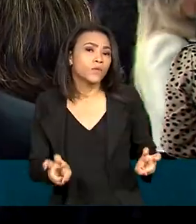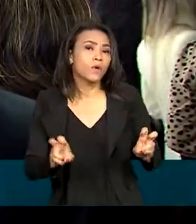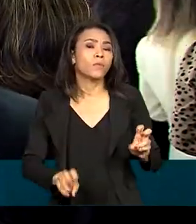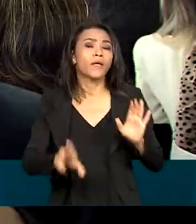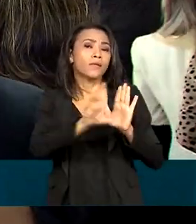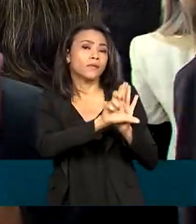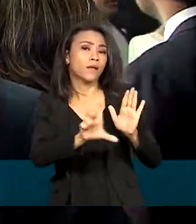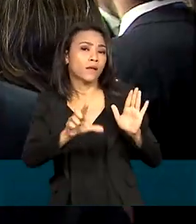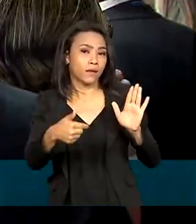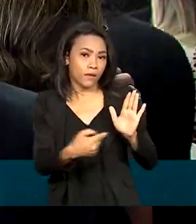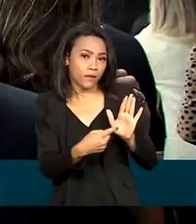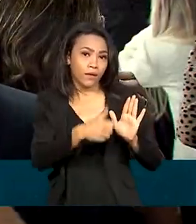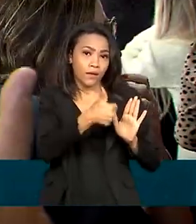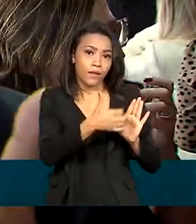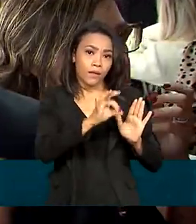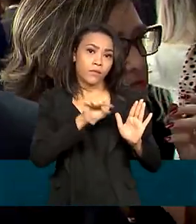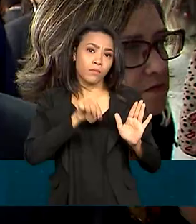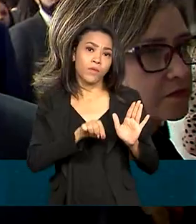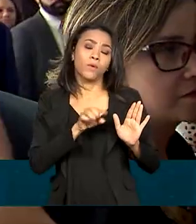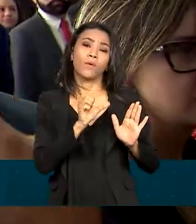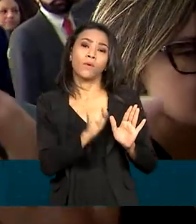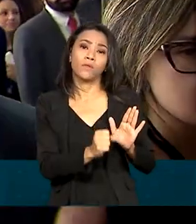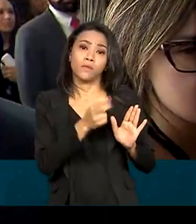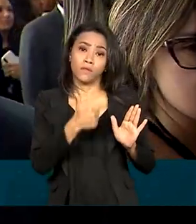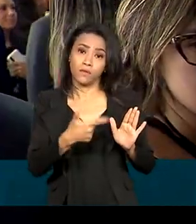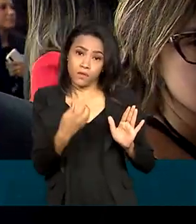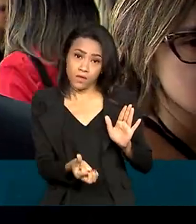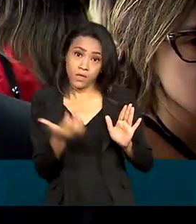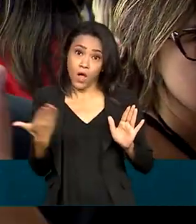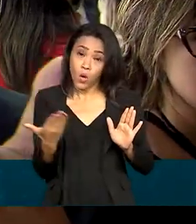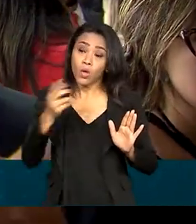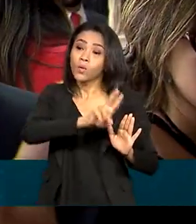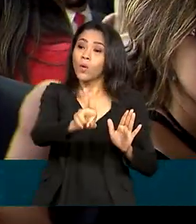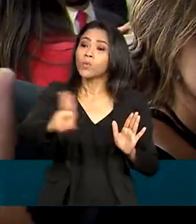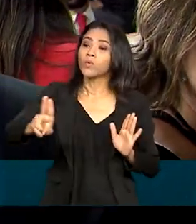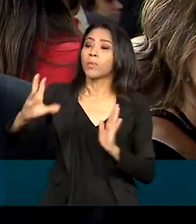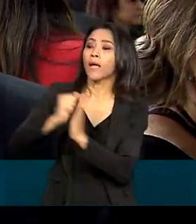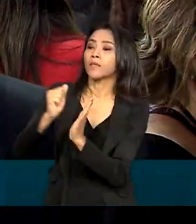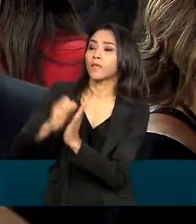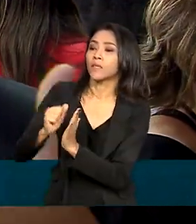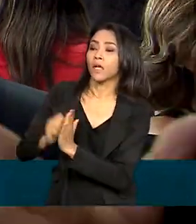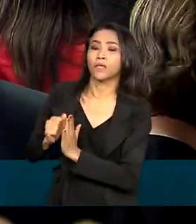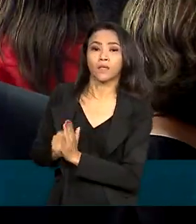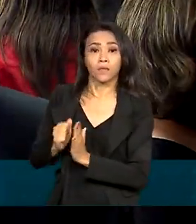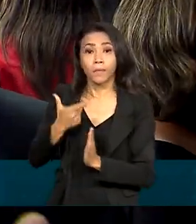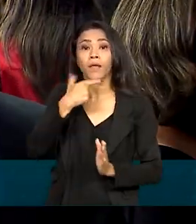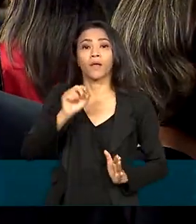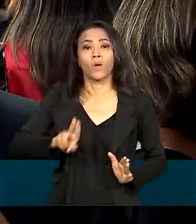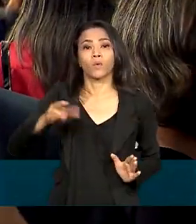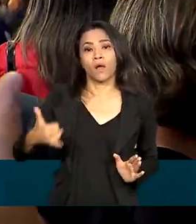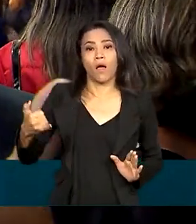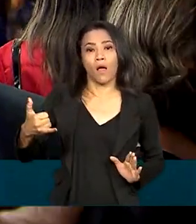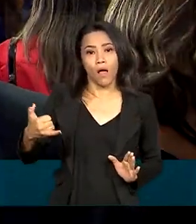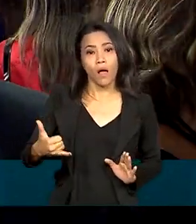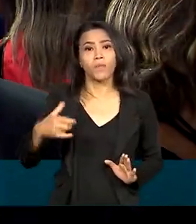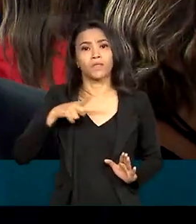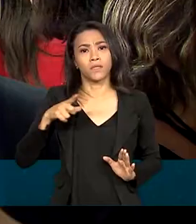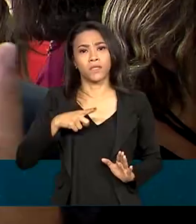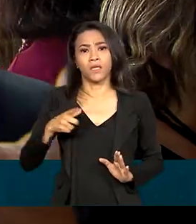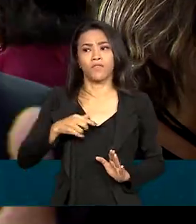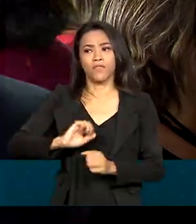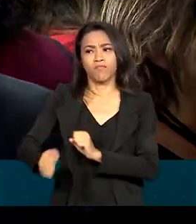.826. Então é isso que nós estamos fazendo. Vai haver agora um recadastramento de armas, porque infelizmente houve muita